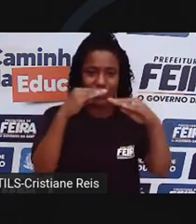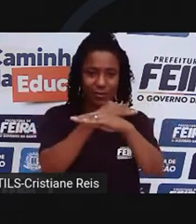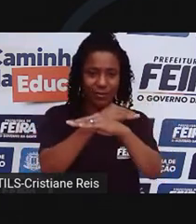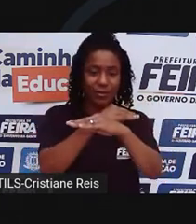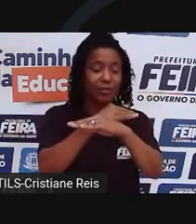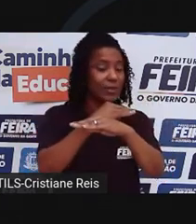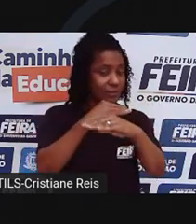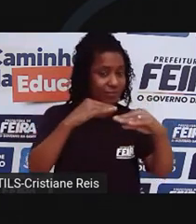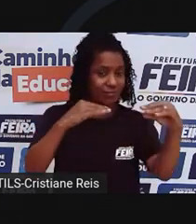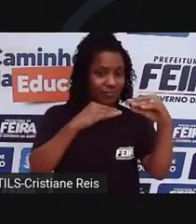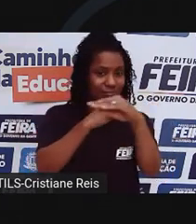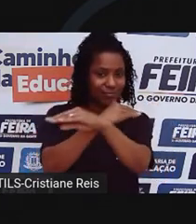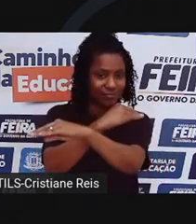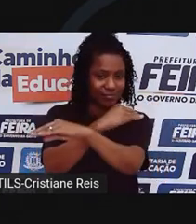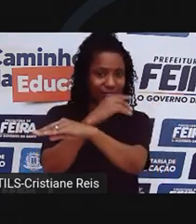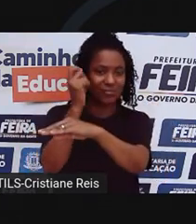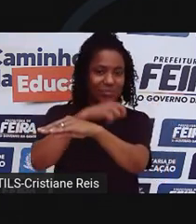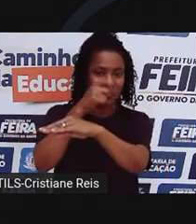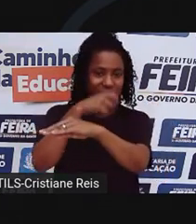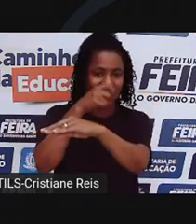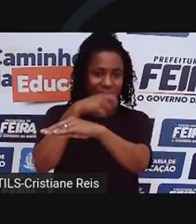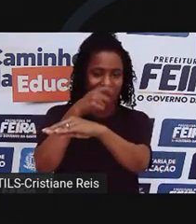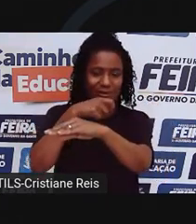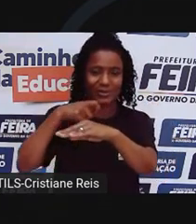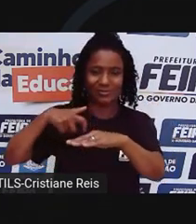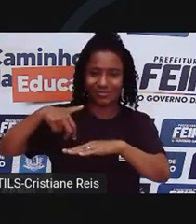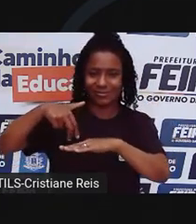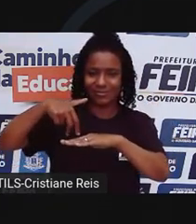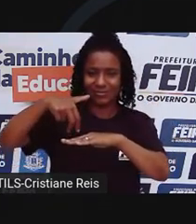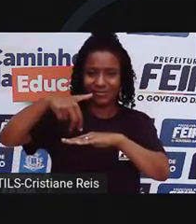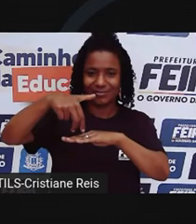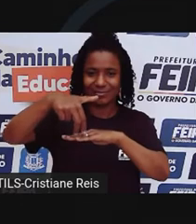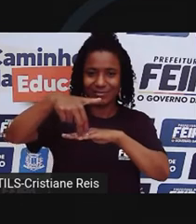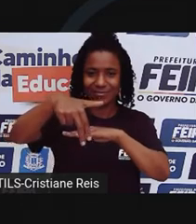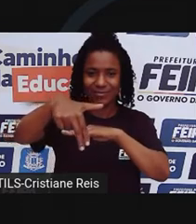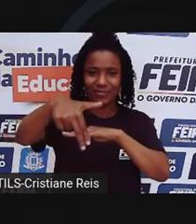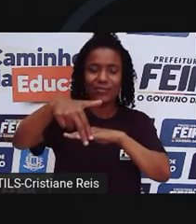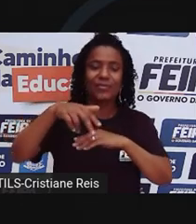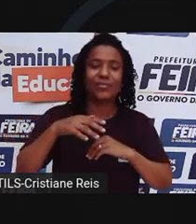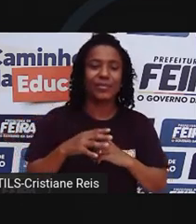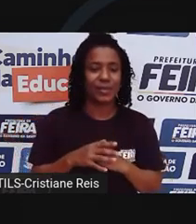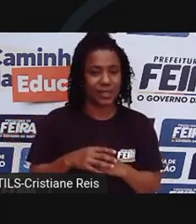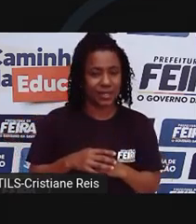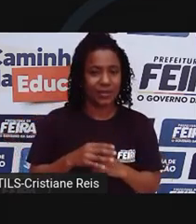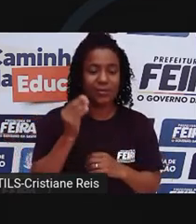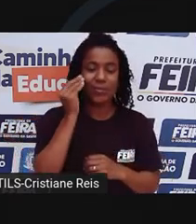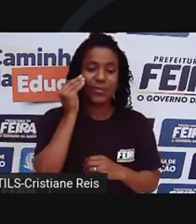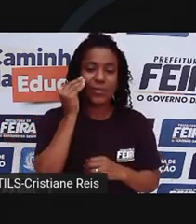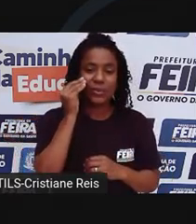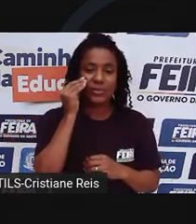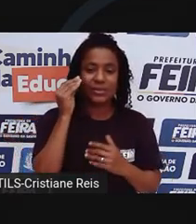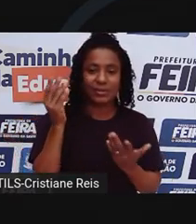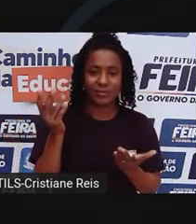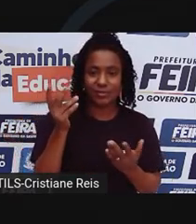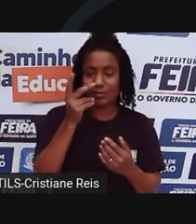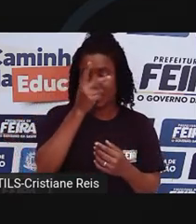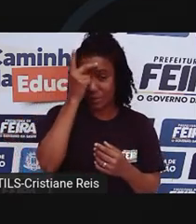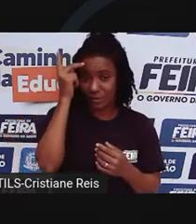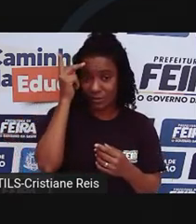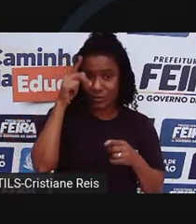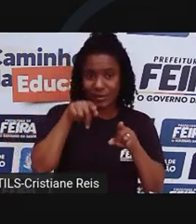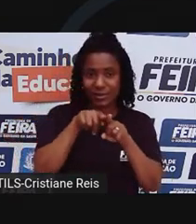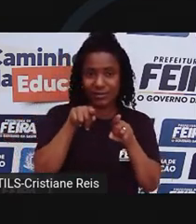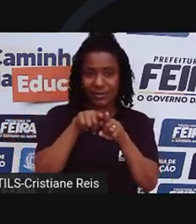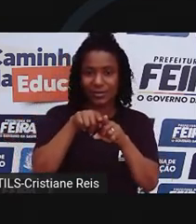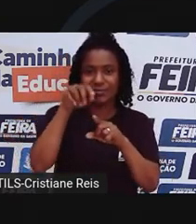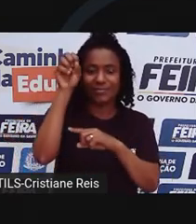a via transversal trafegar. Algumas travessias de pedestres também utilizam os semáforos